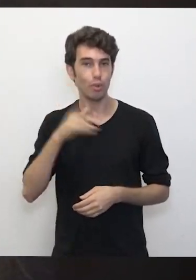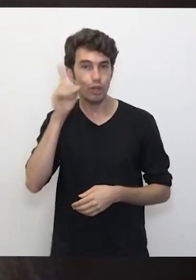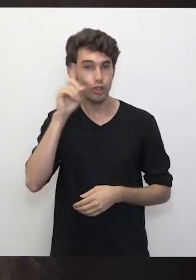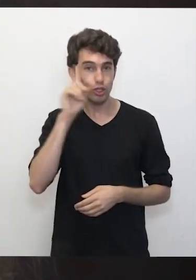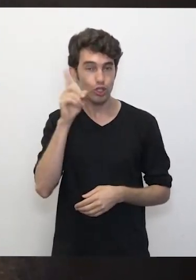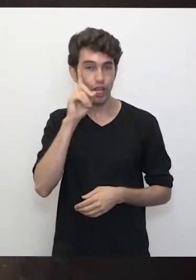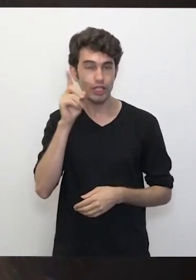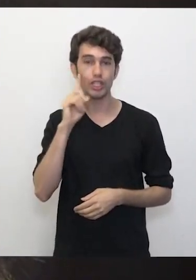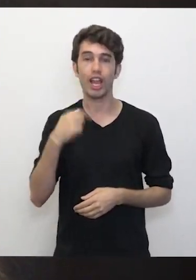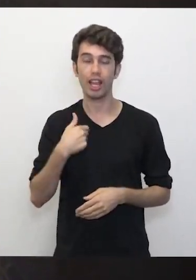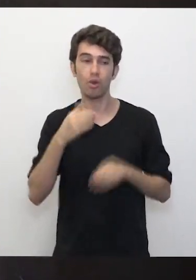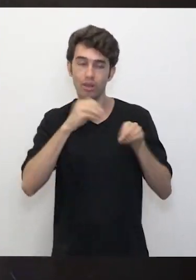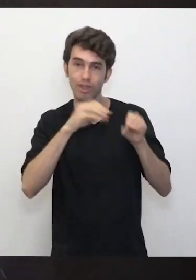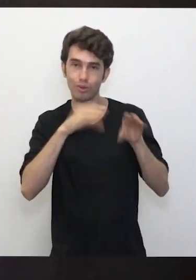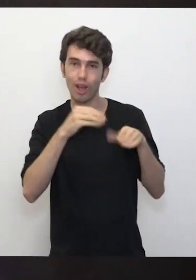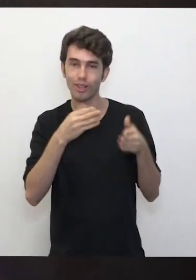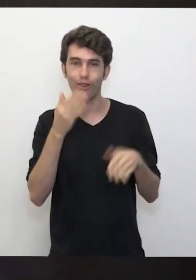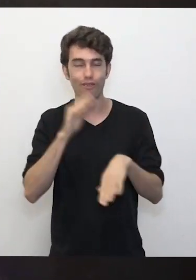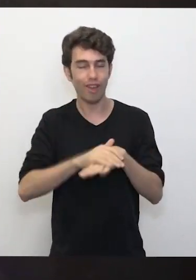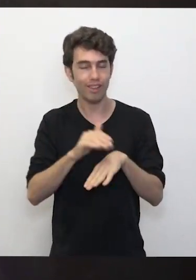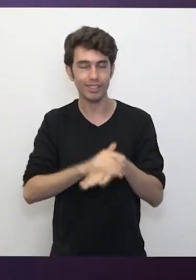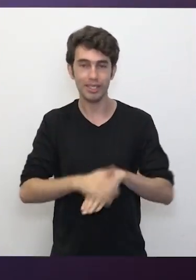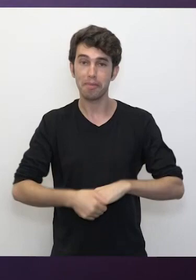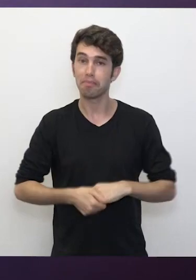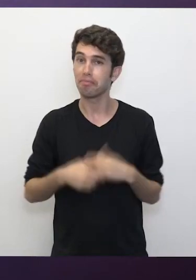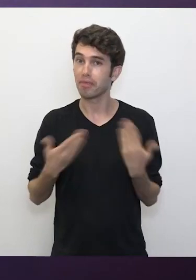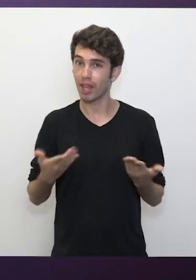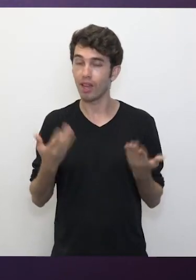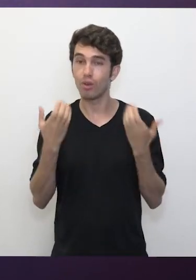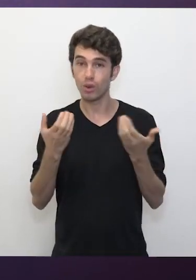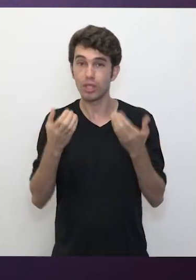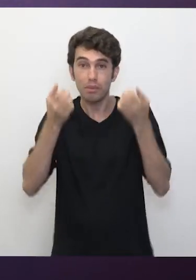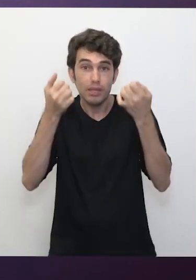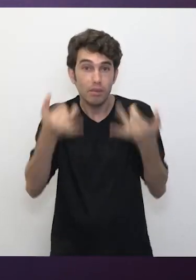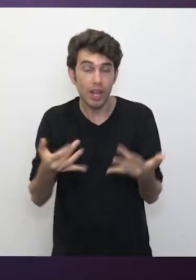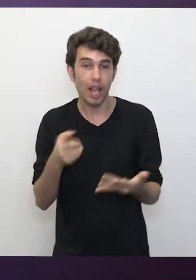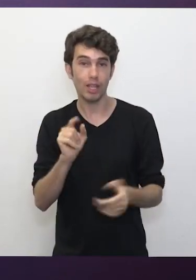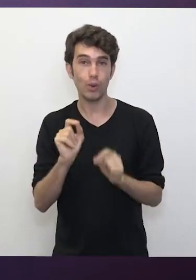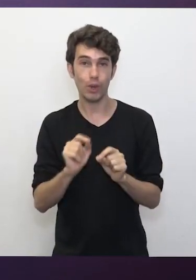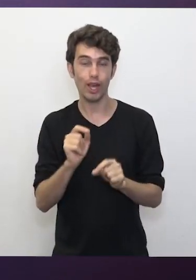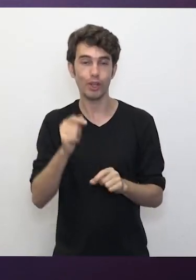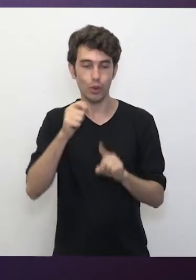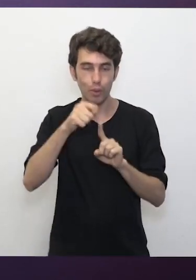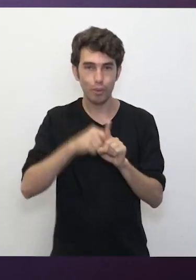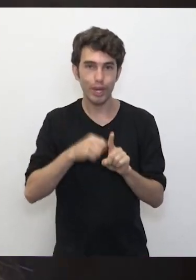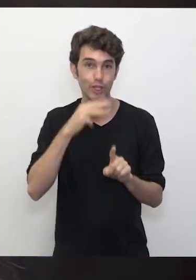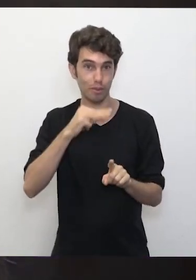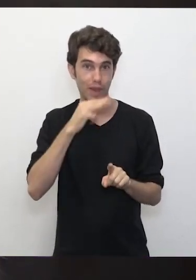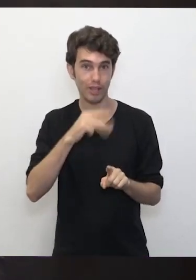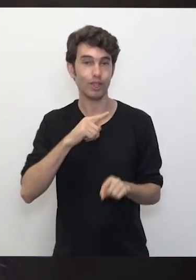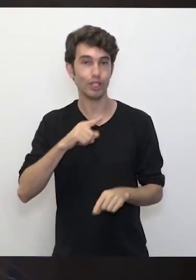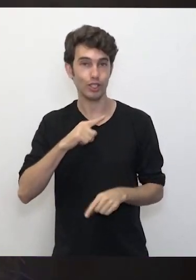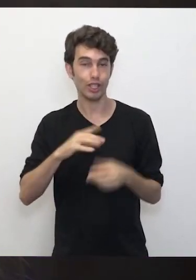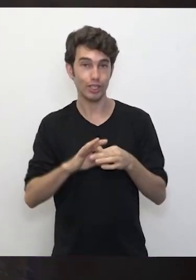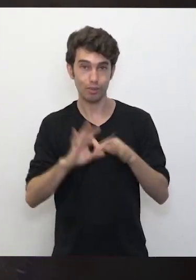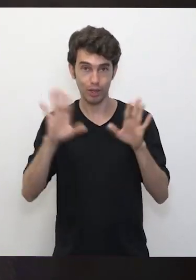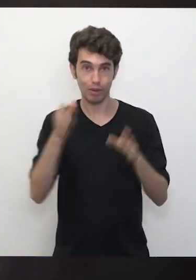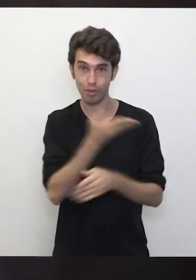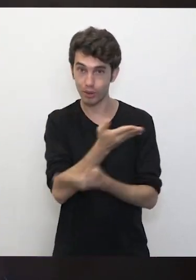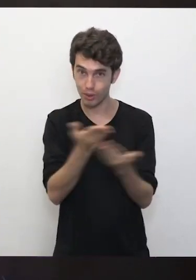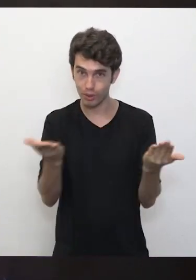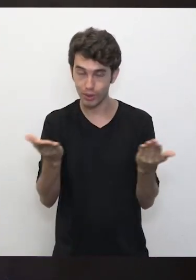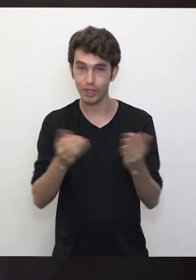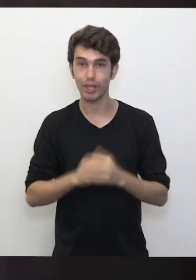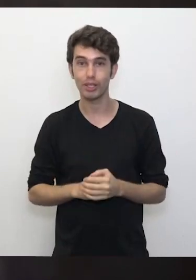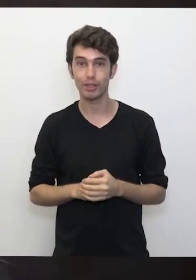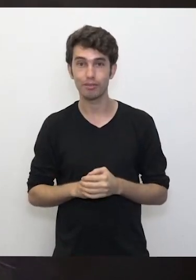meu cotidiano enquanto educadora fazer. Quero contar para vocês que no mês de março teremos disponível para